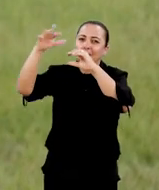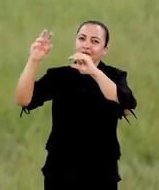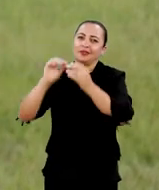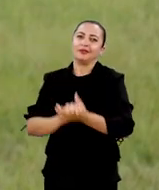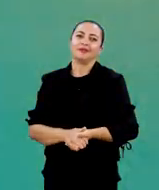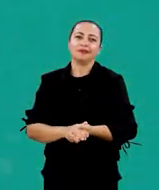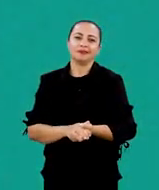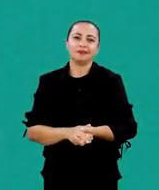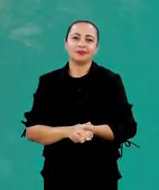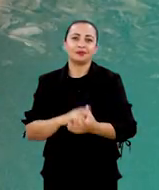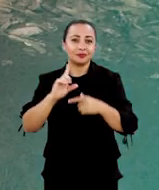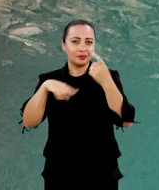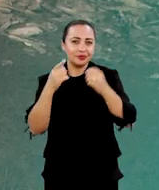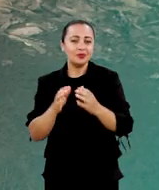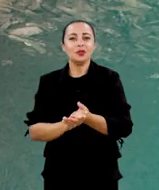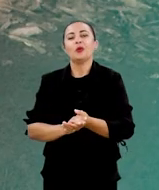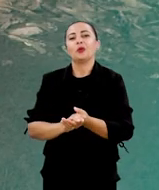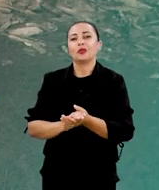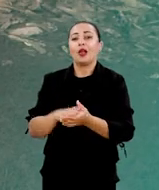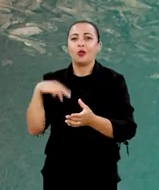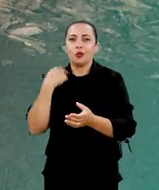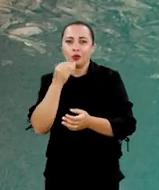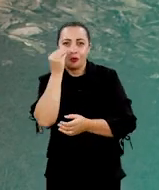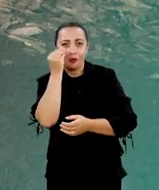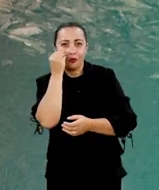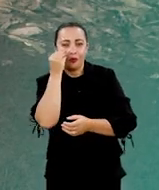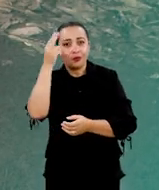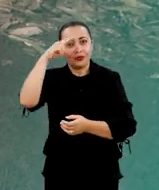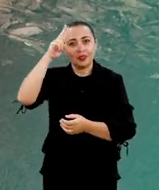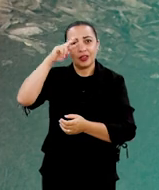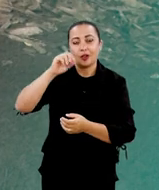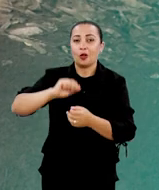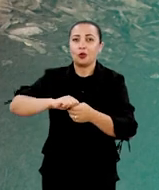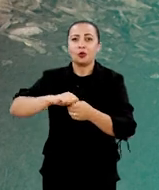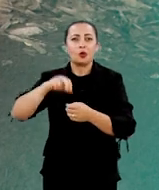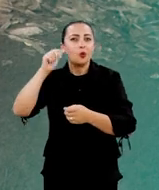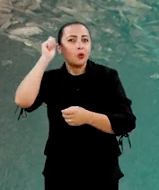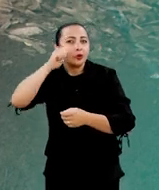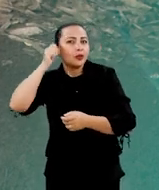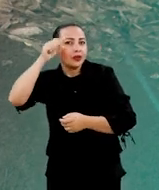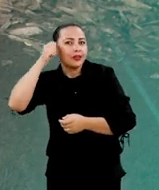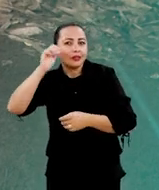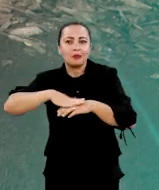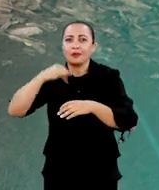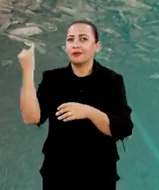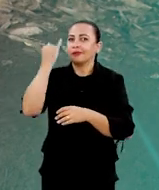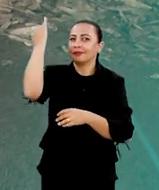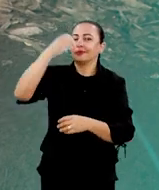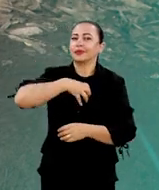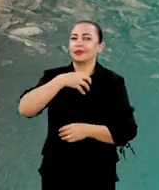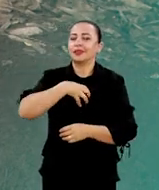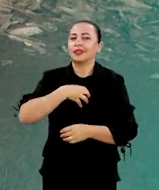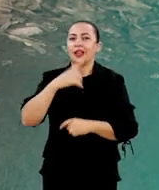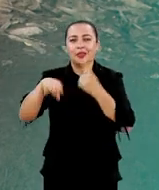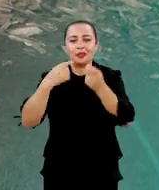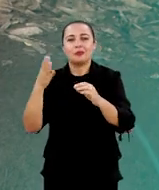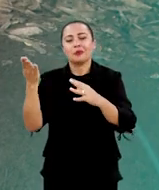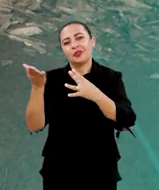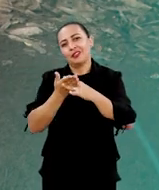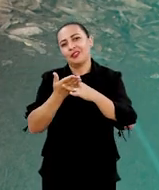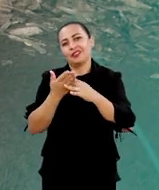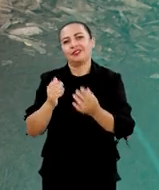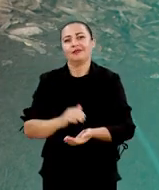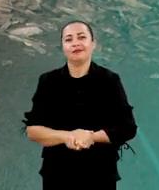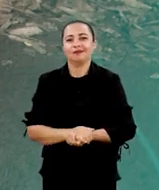e evolução do plasma. E no próximo bloco a gente confere a história de um dos artistas mais importantes da Bahia.